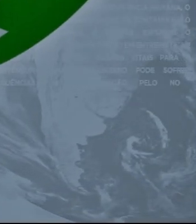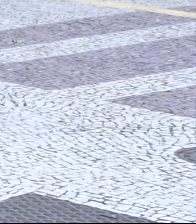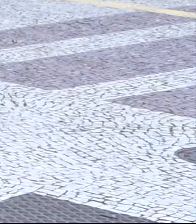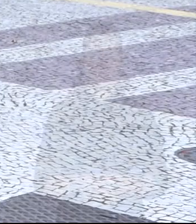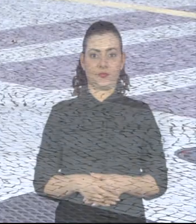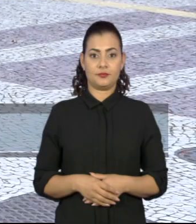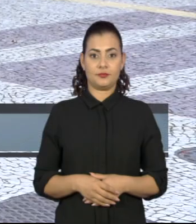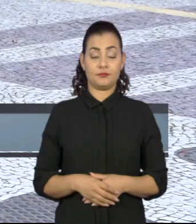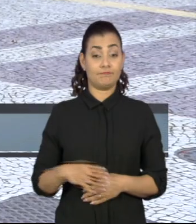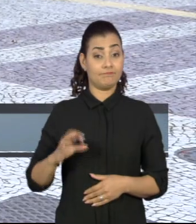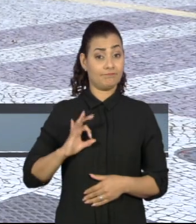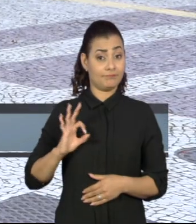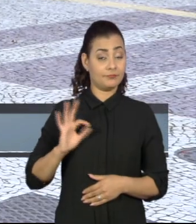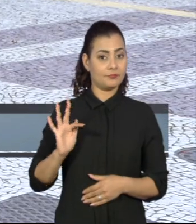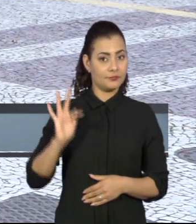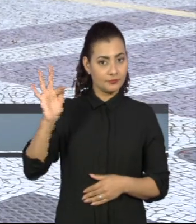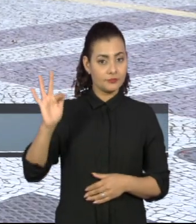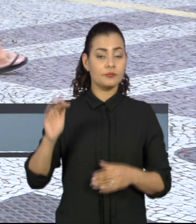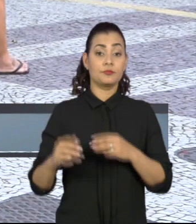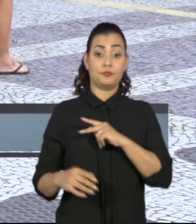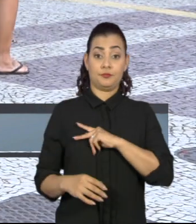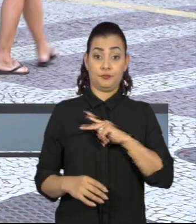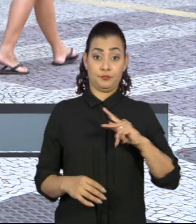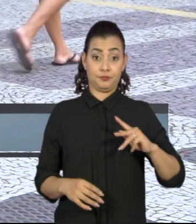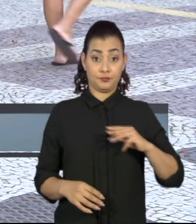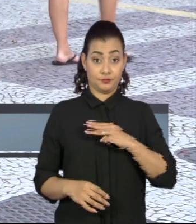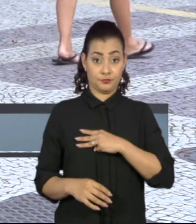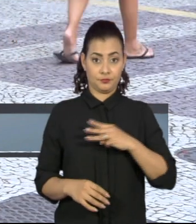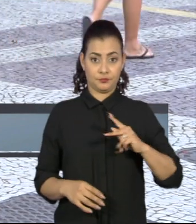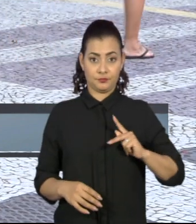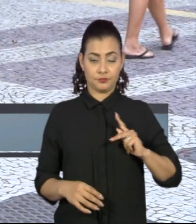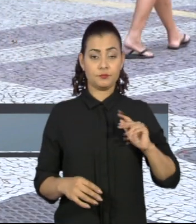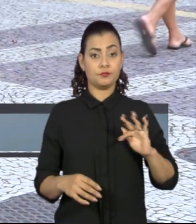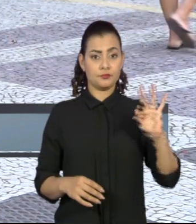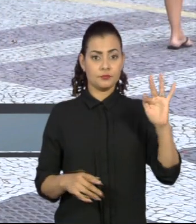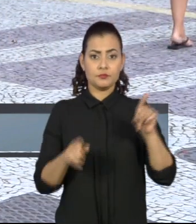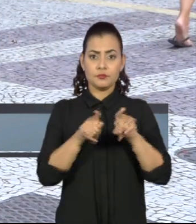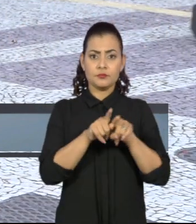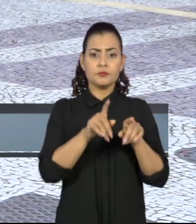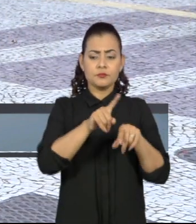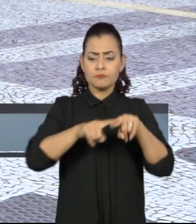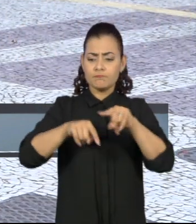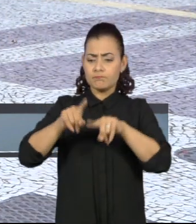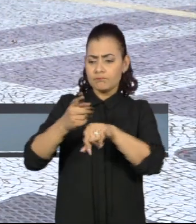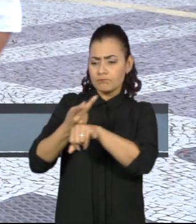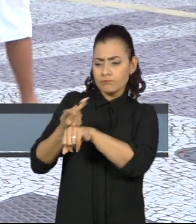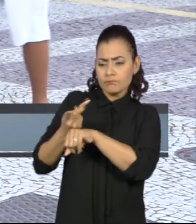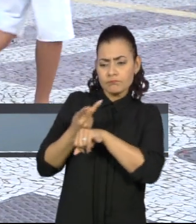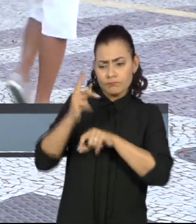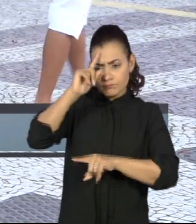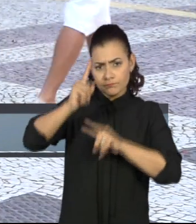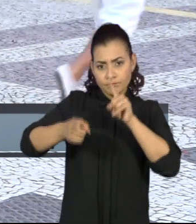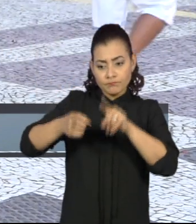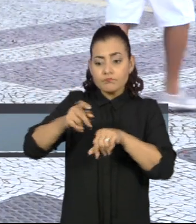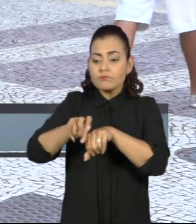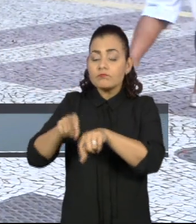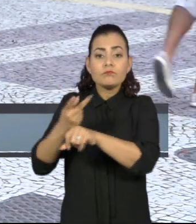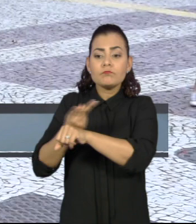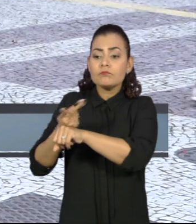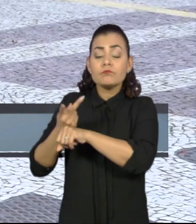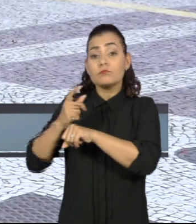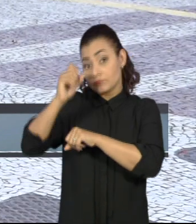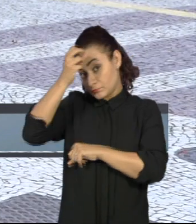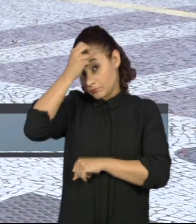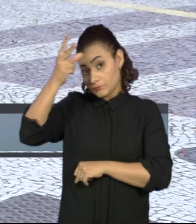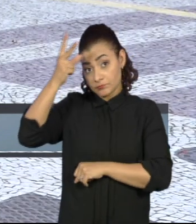A Polícia Federal e o Ministério Público Federal realizaram uma operação de busca e apreensão cujo principal alvo foi o